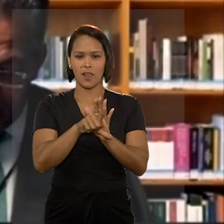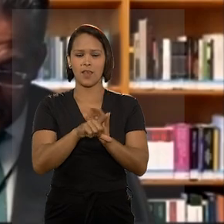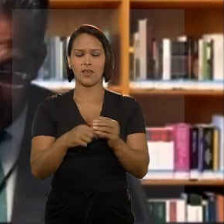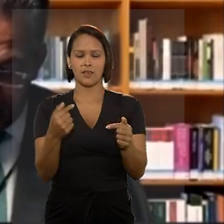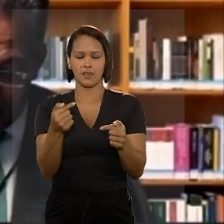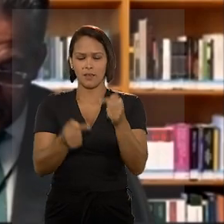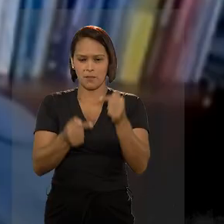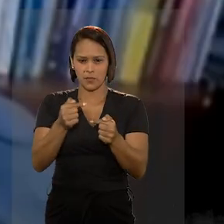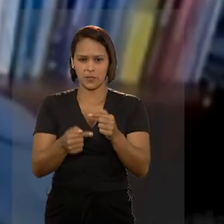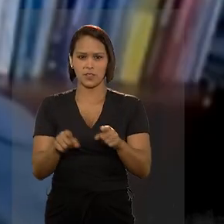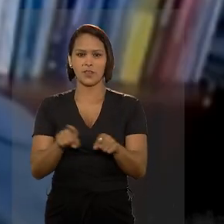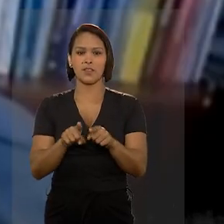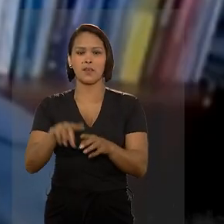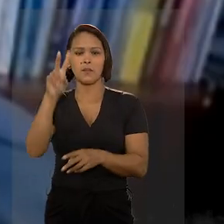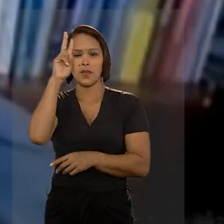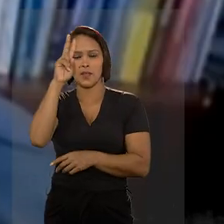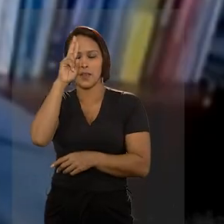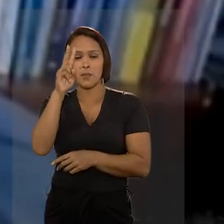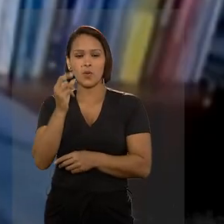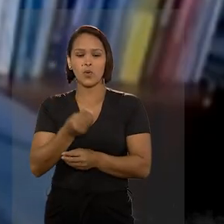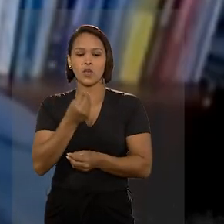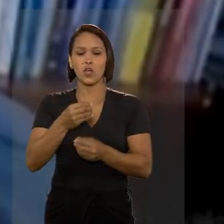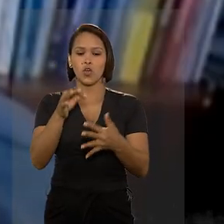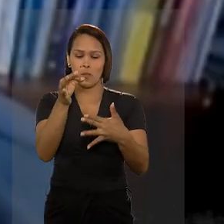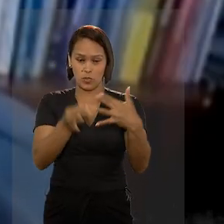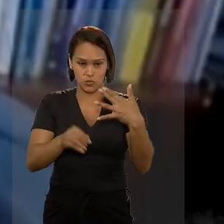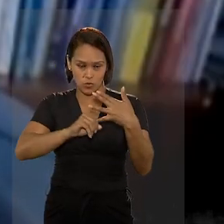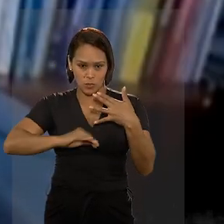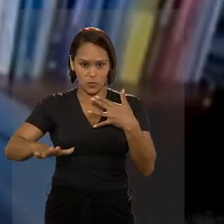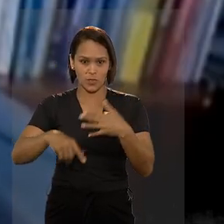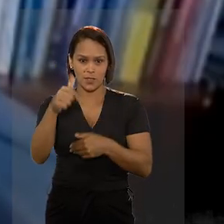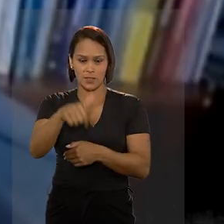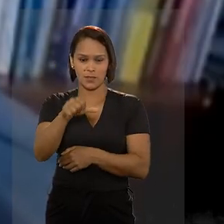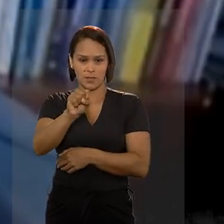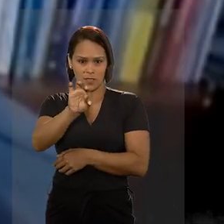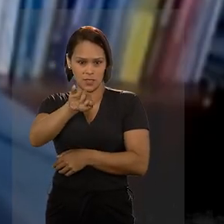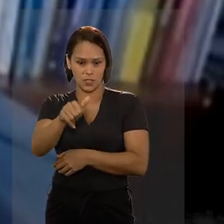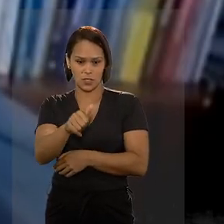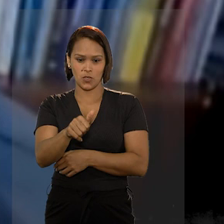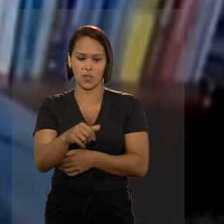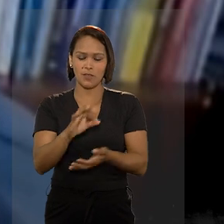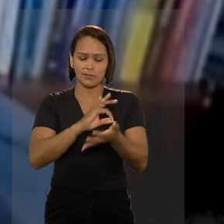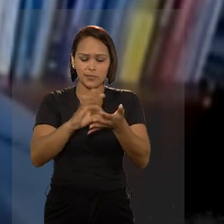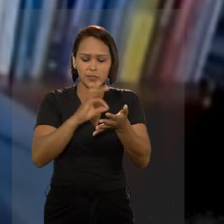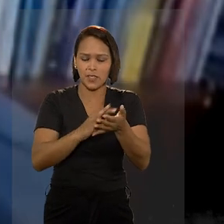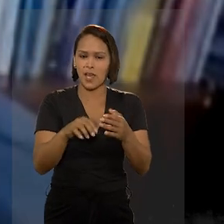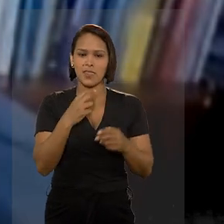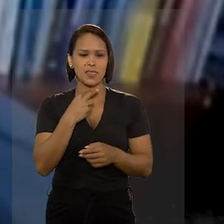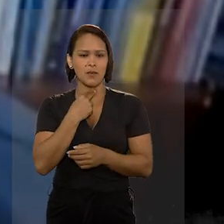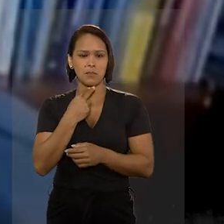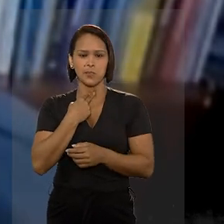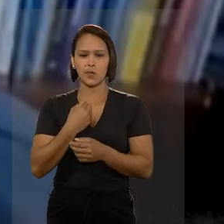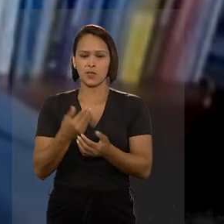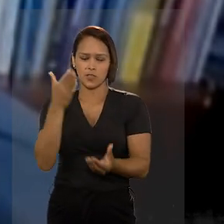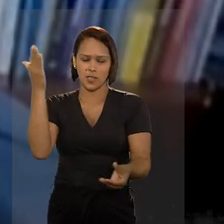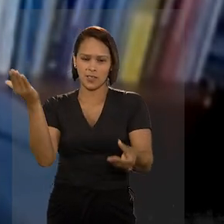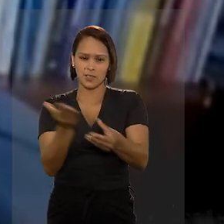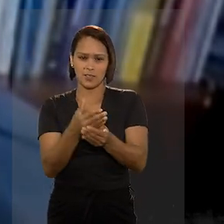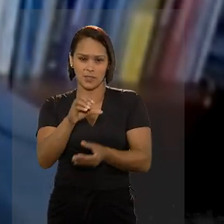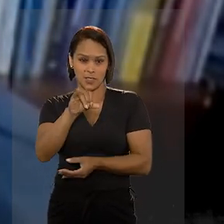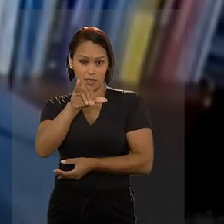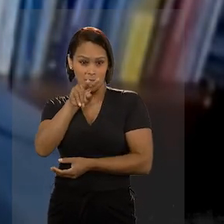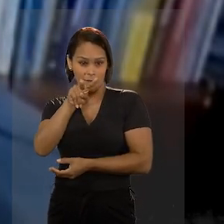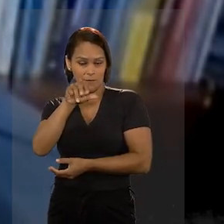anistia política. Ele ressaltou ainda que, conforme a jurisprudência do STJ, são imprescritíveis as ações